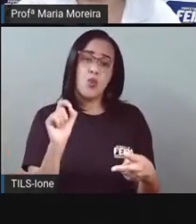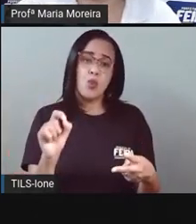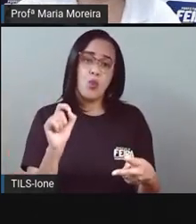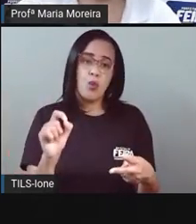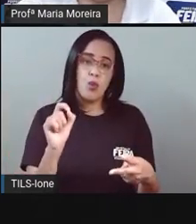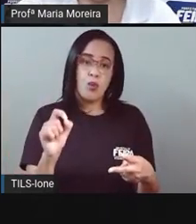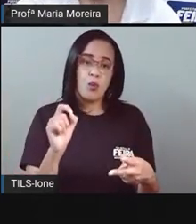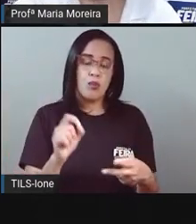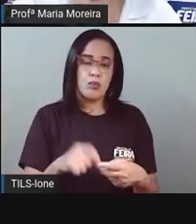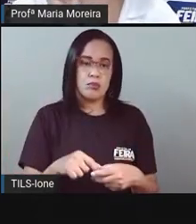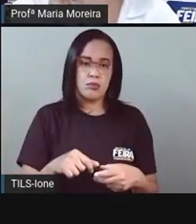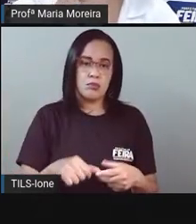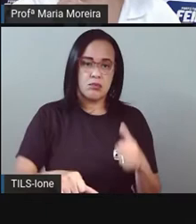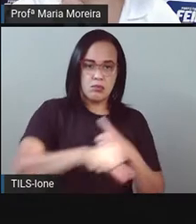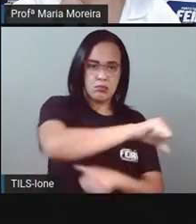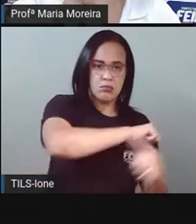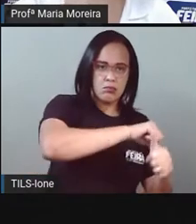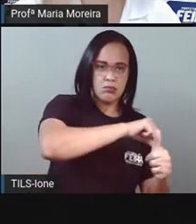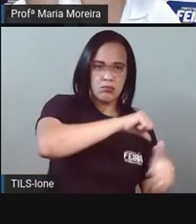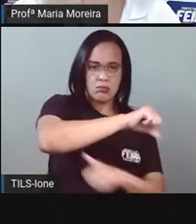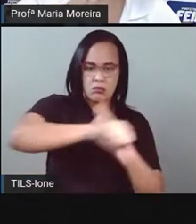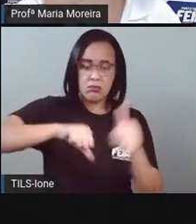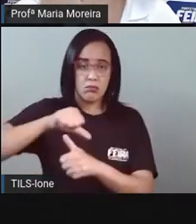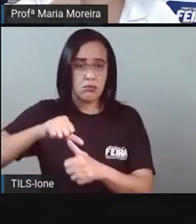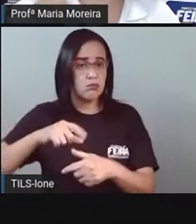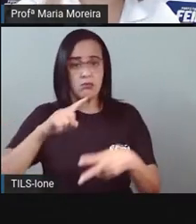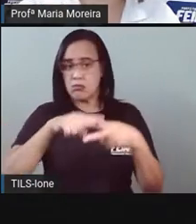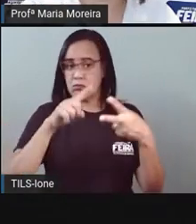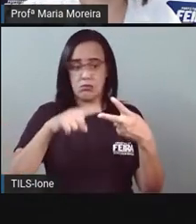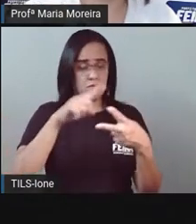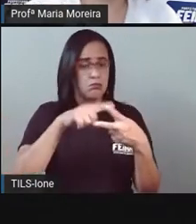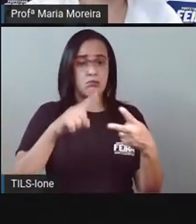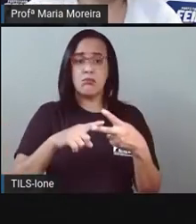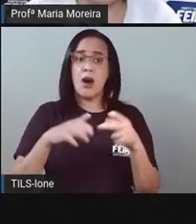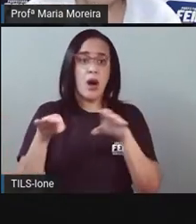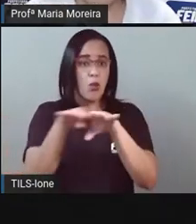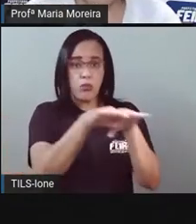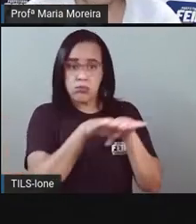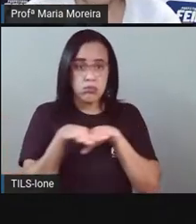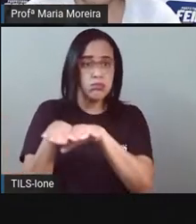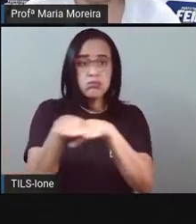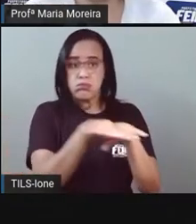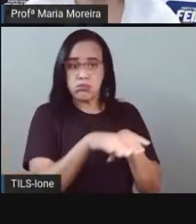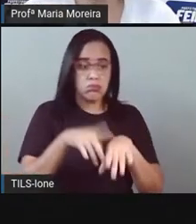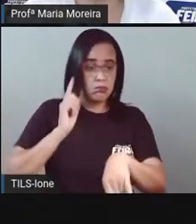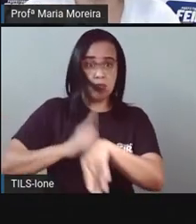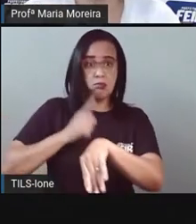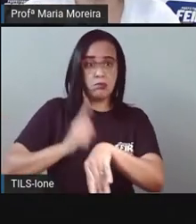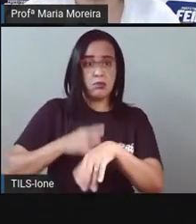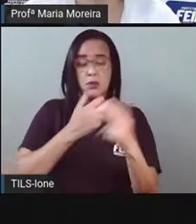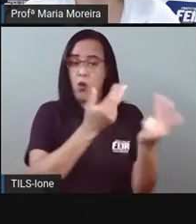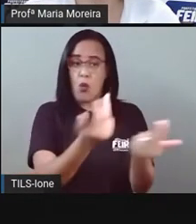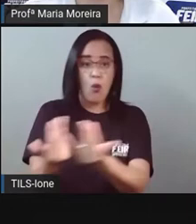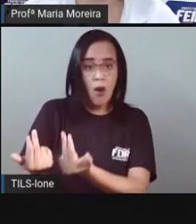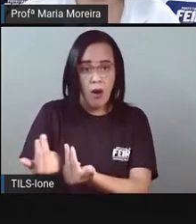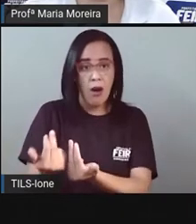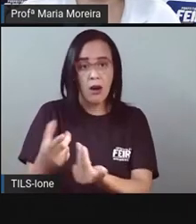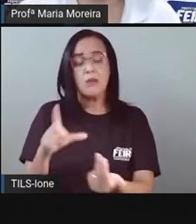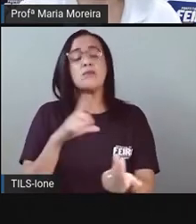agora é outro, não. Esses dois movimentos, eles aconteciam ao mesmo tempo, tá? Então, vamos lá.